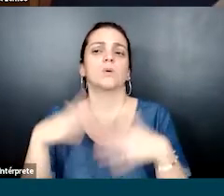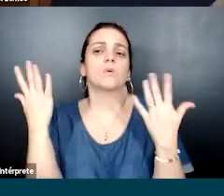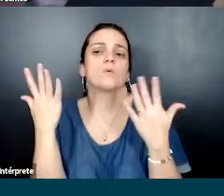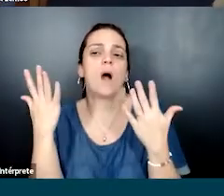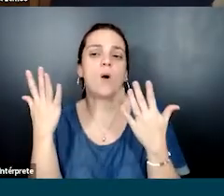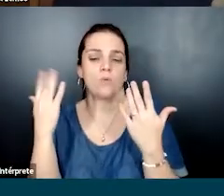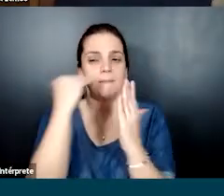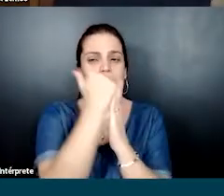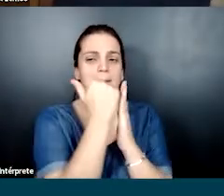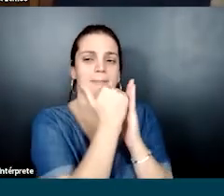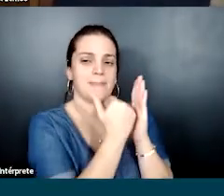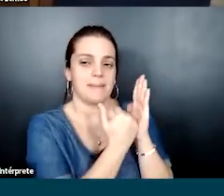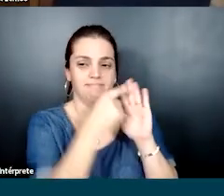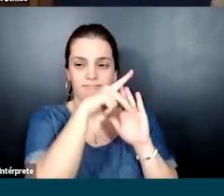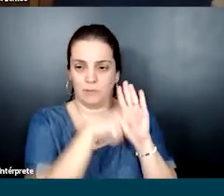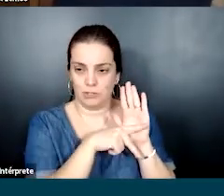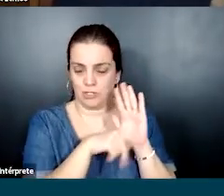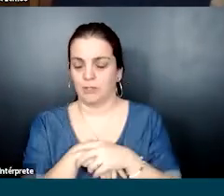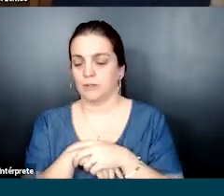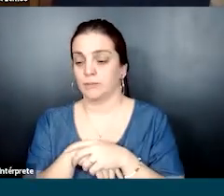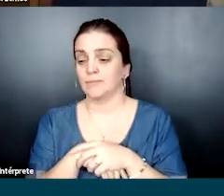entenda quais são os caminhos que a gente tem nesse projeto.